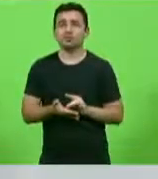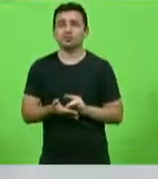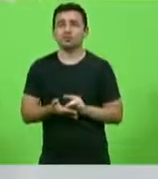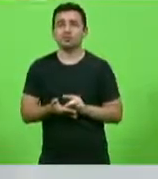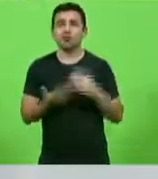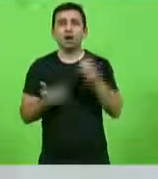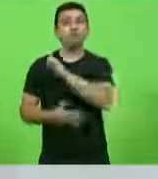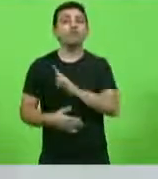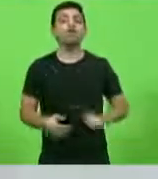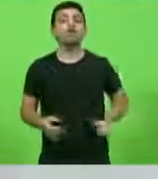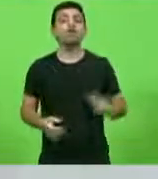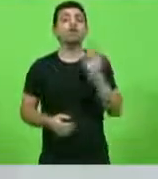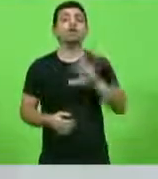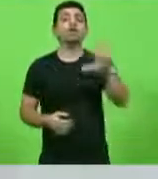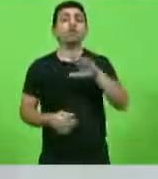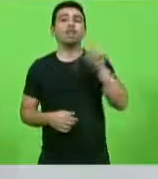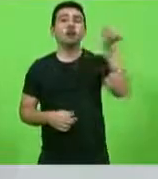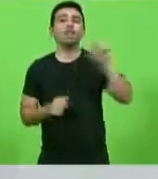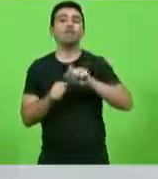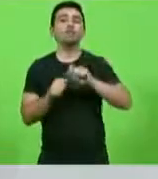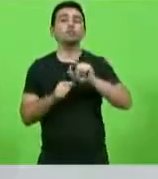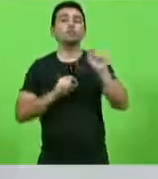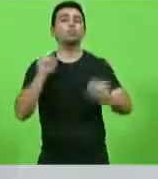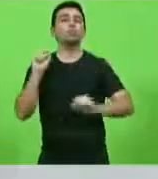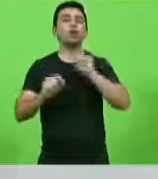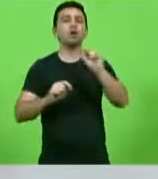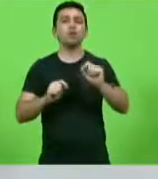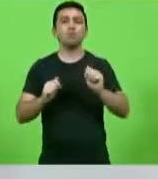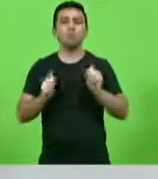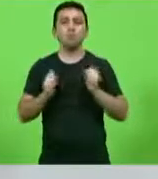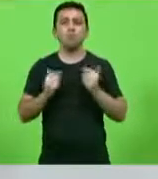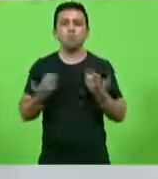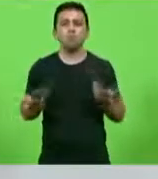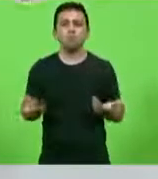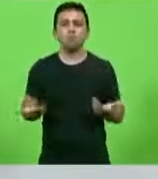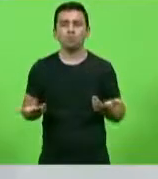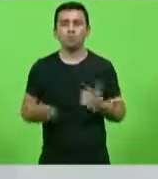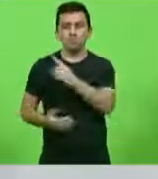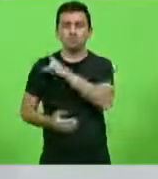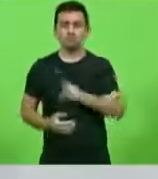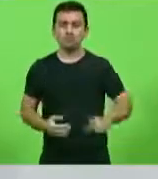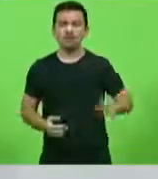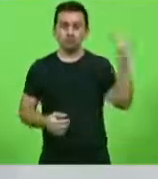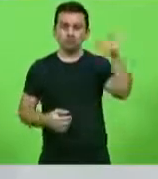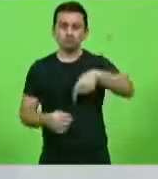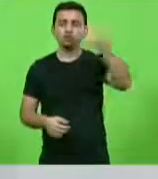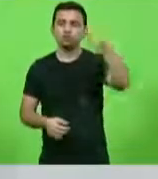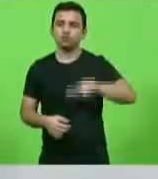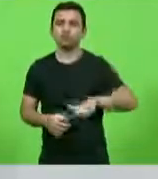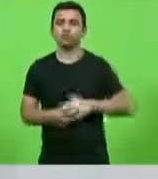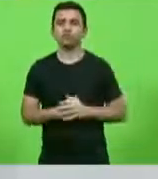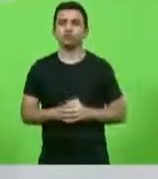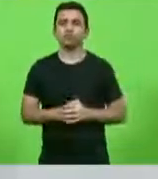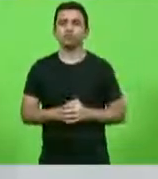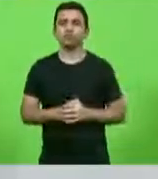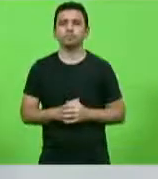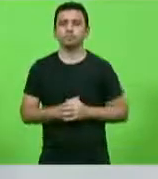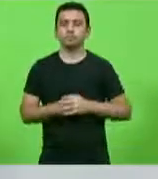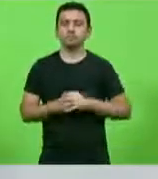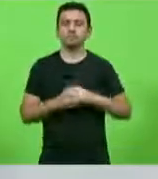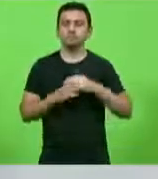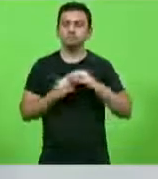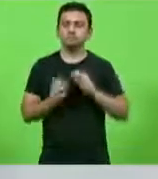Mas o governo federal está fazendo o quê? O presidente veio para cá mais uma vez, veio, foi lá